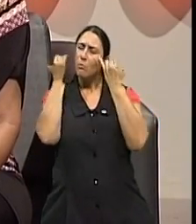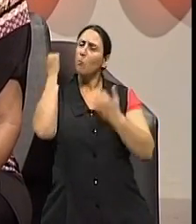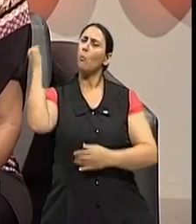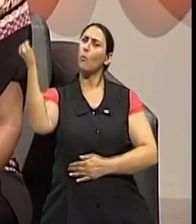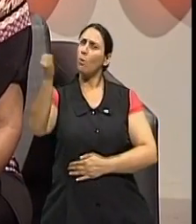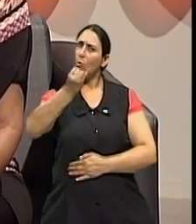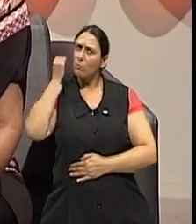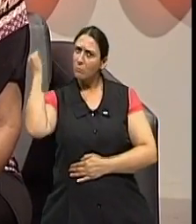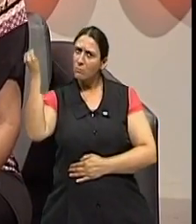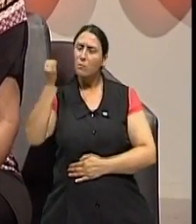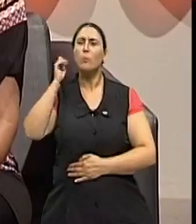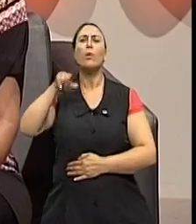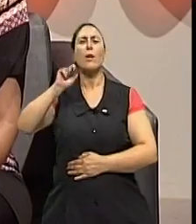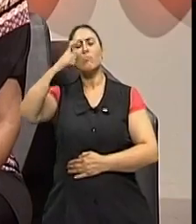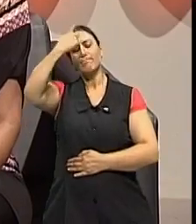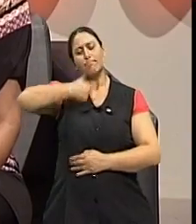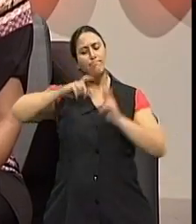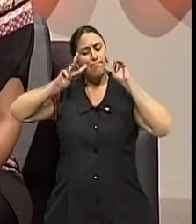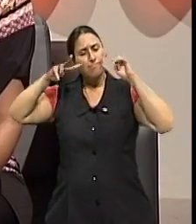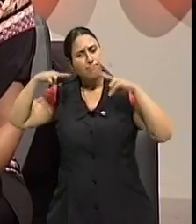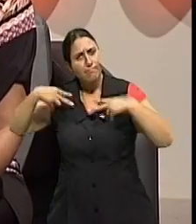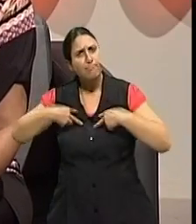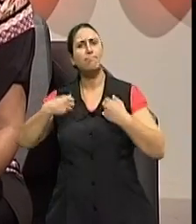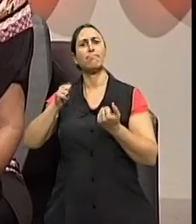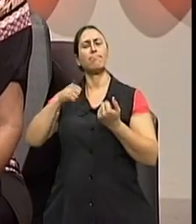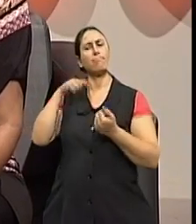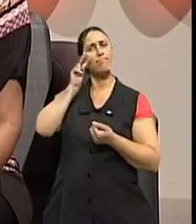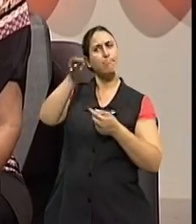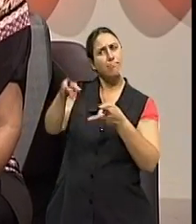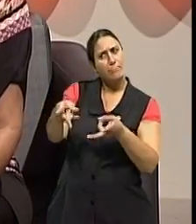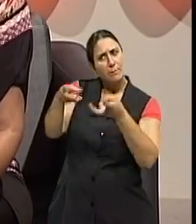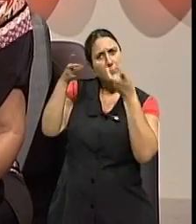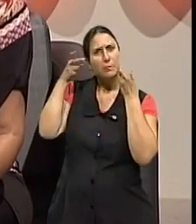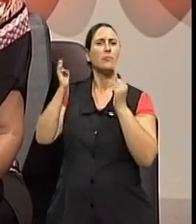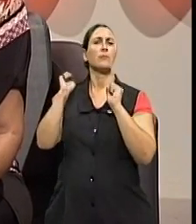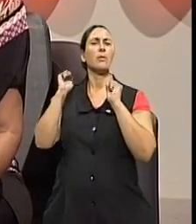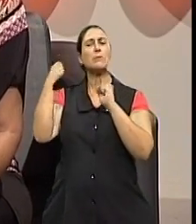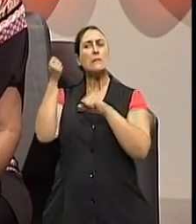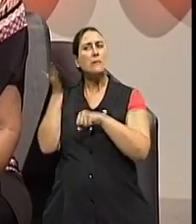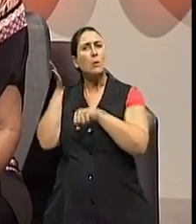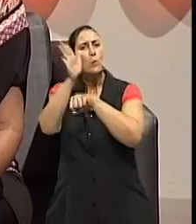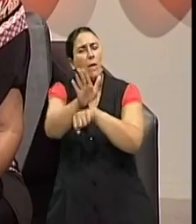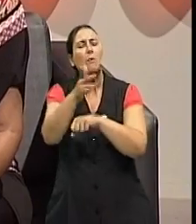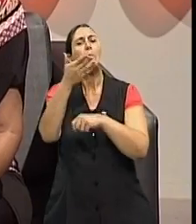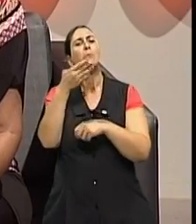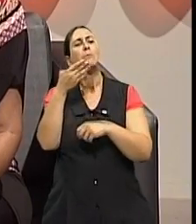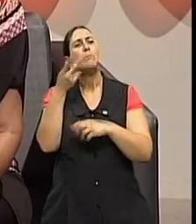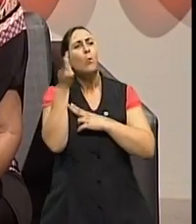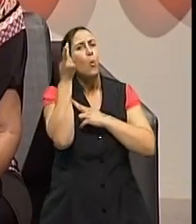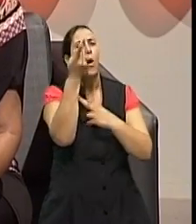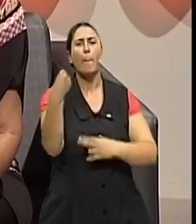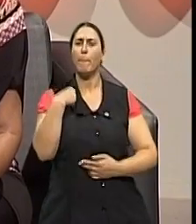programa, que é o equilíbrio, que é a auto-observação, que é o autoconhecimento, que é buscar o auxílio de um profissional quando